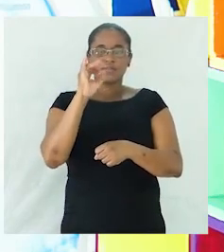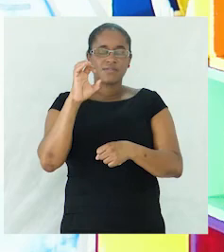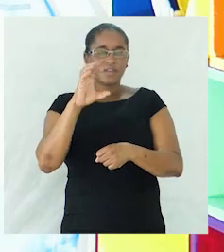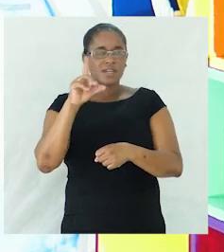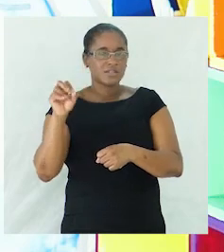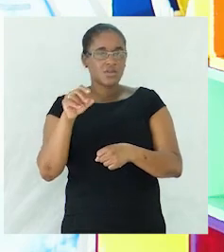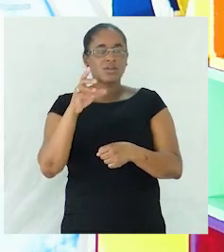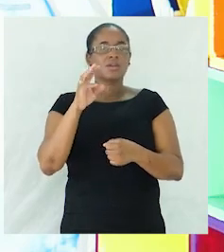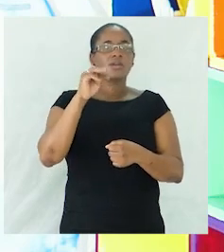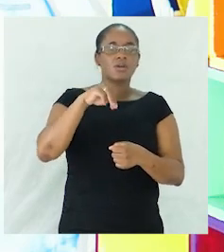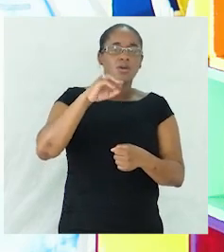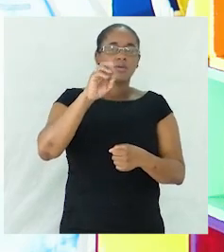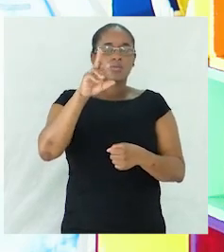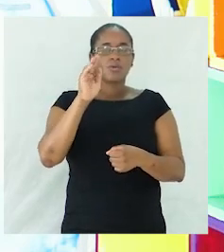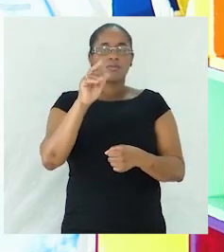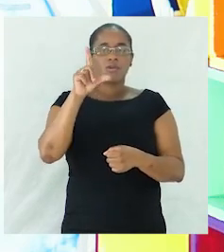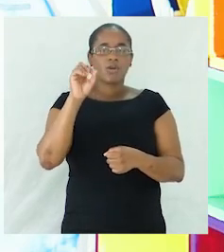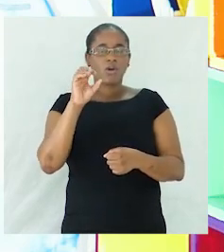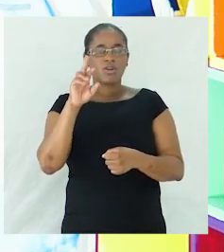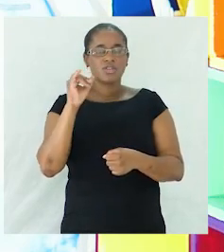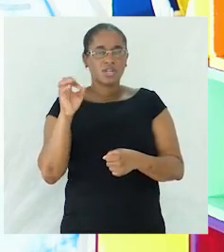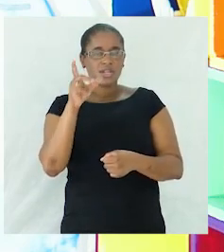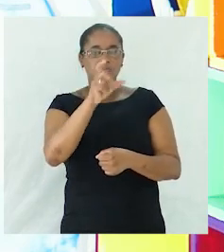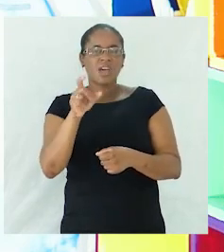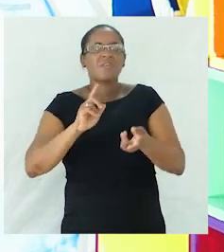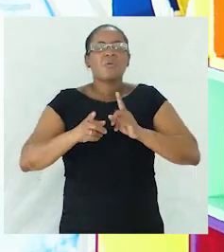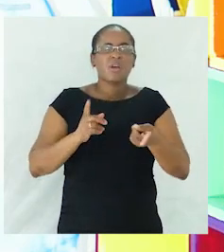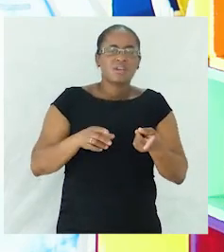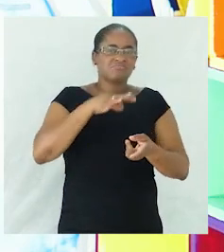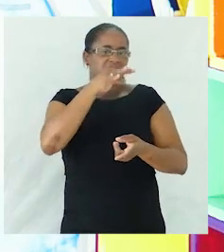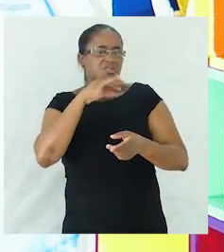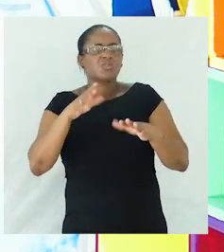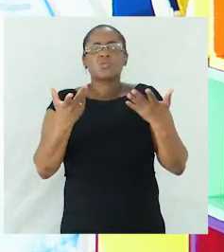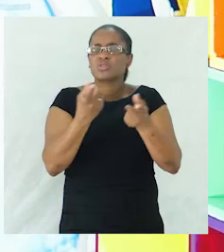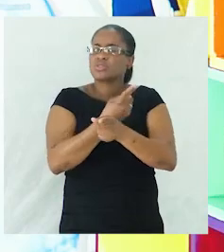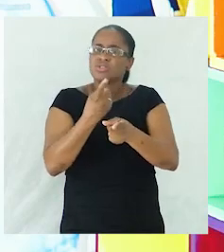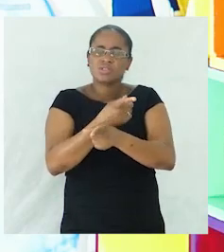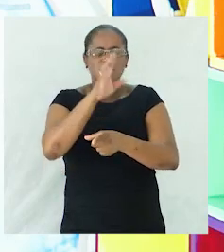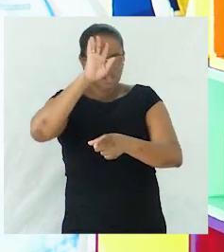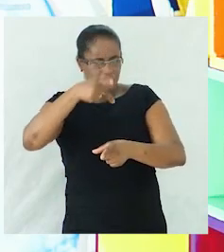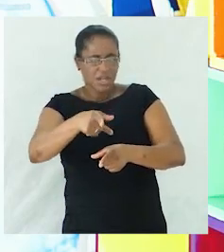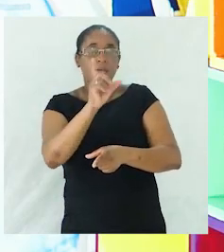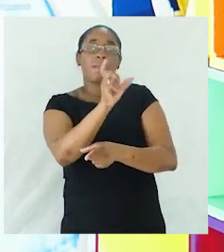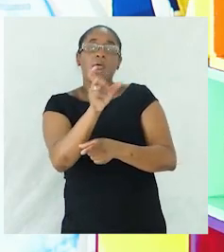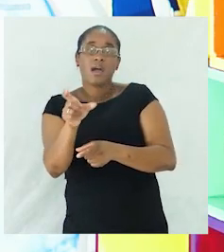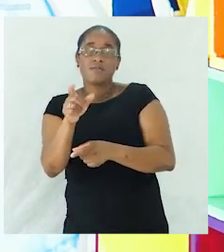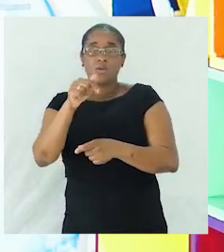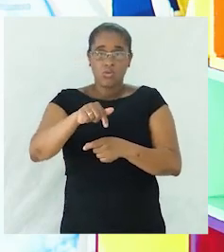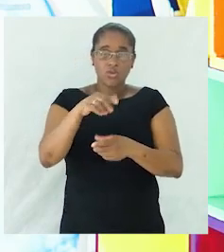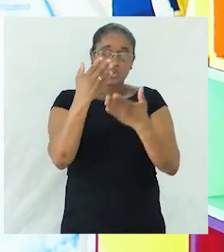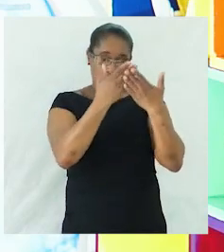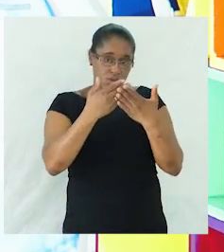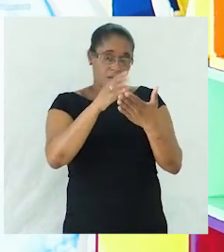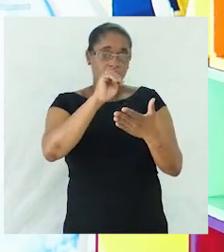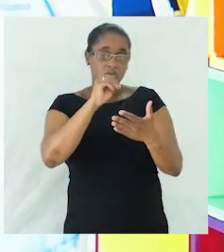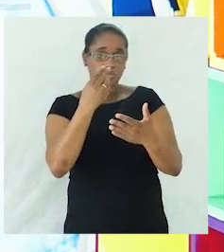isto de classificação morfológica das palavras é dizer todas as características nós sabemos daquela palavra hoje como nós estudamos substantivos então